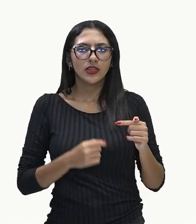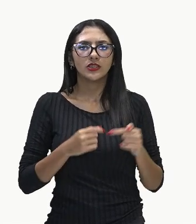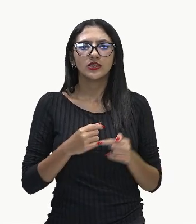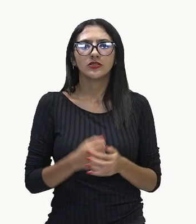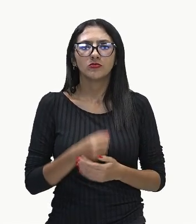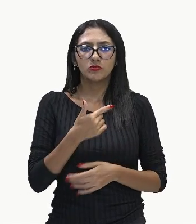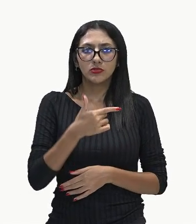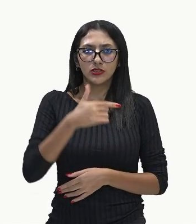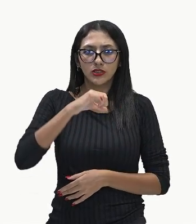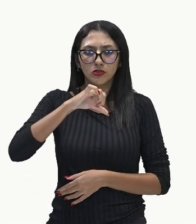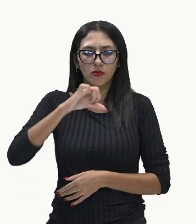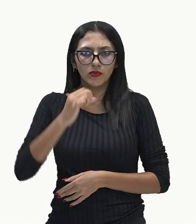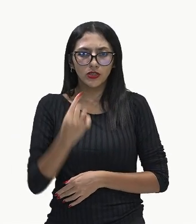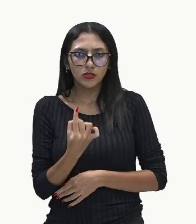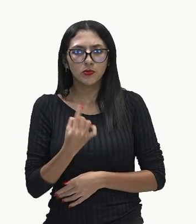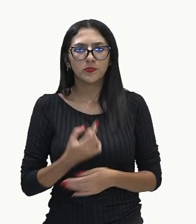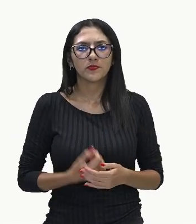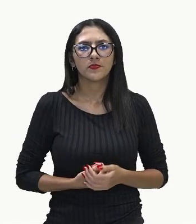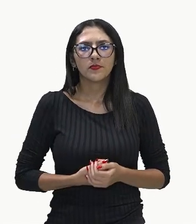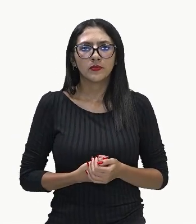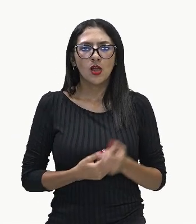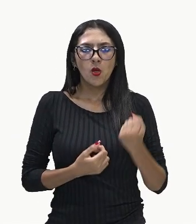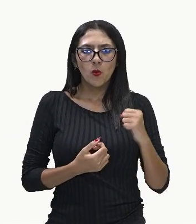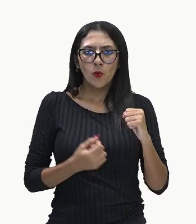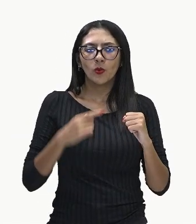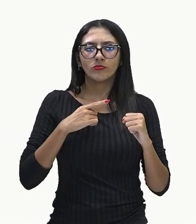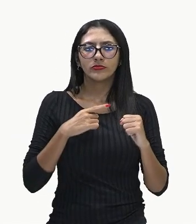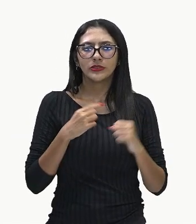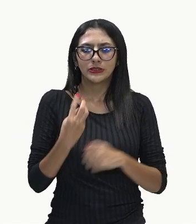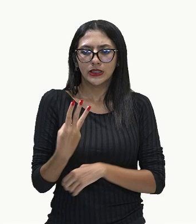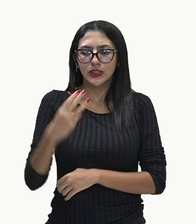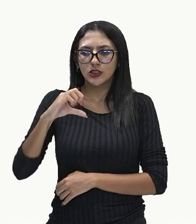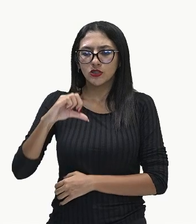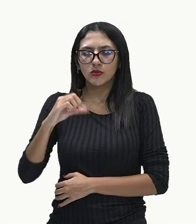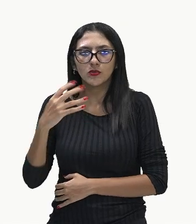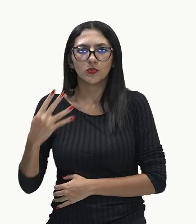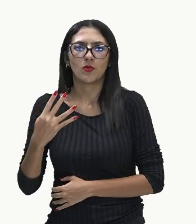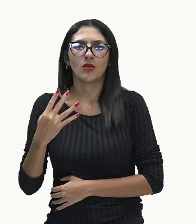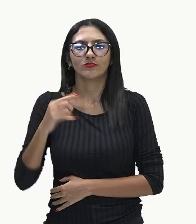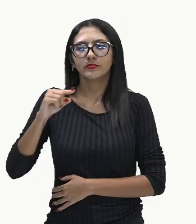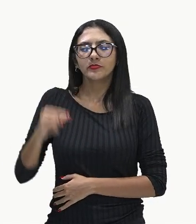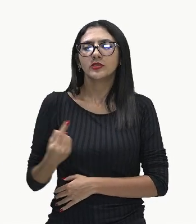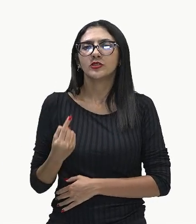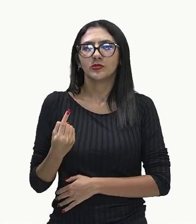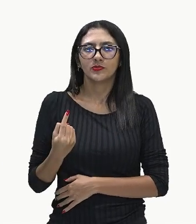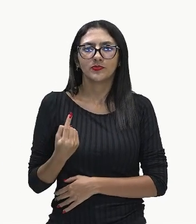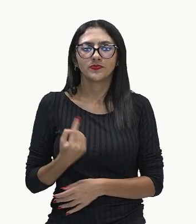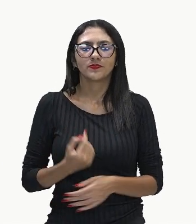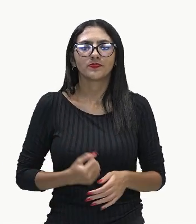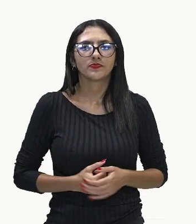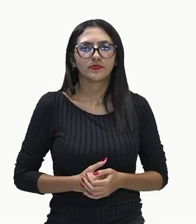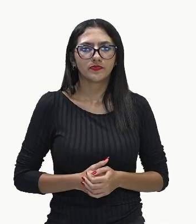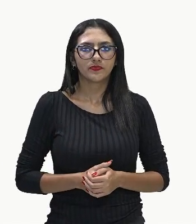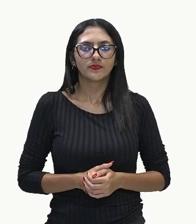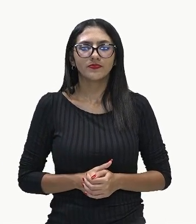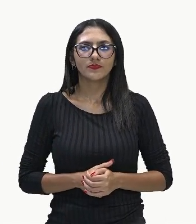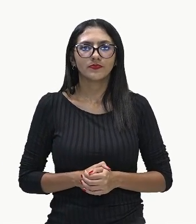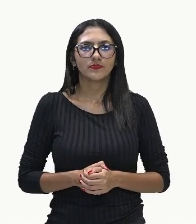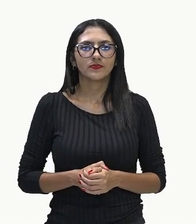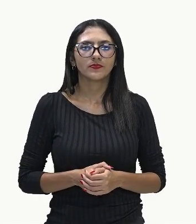291 mil veículos, e a Chevrolet, 394 mil veículos, ok?